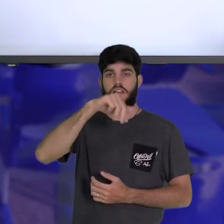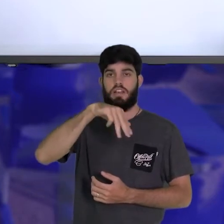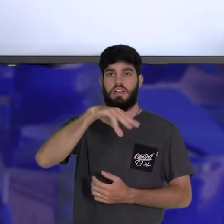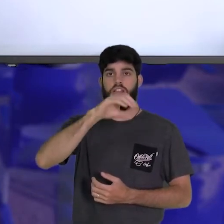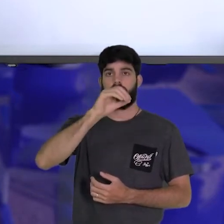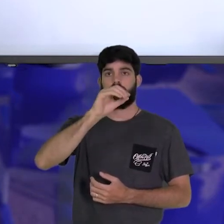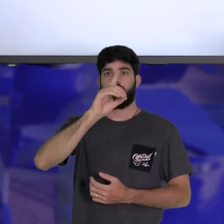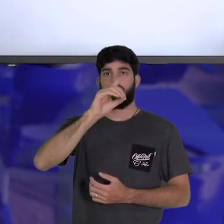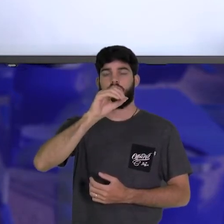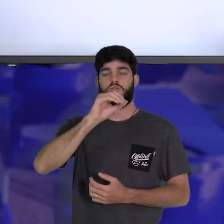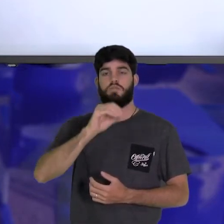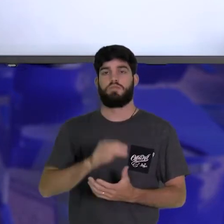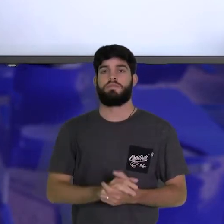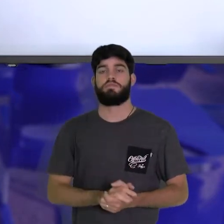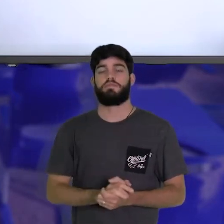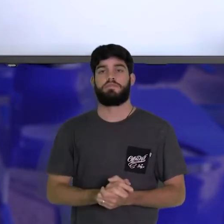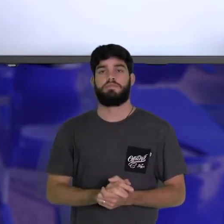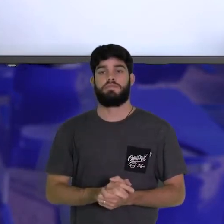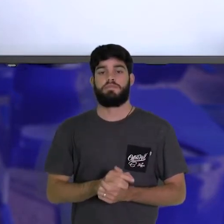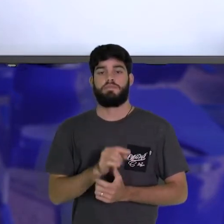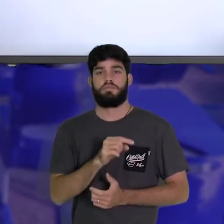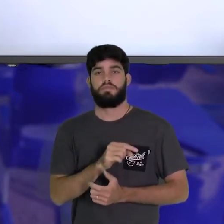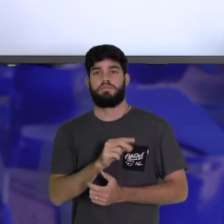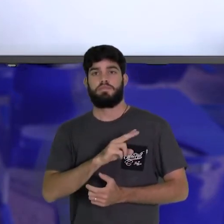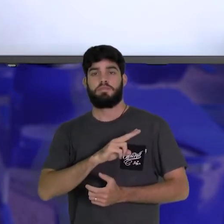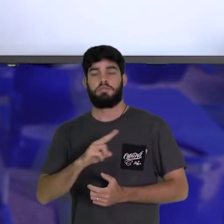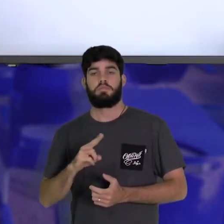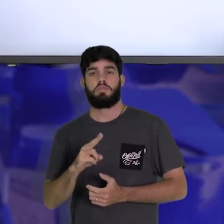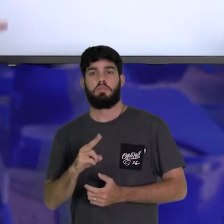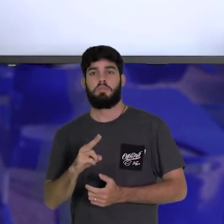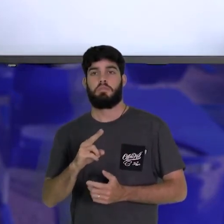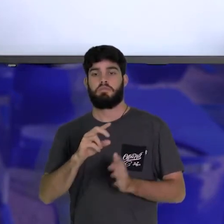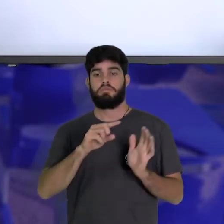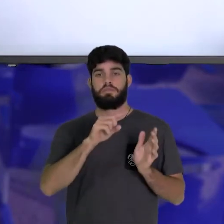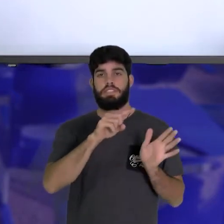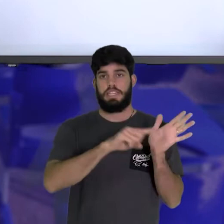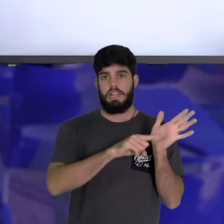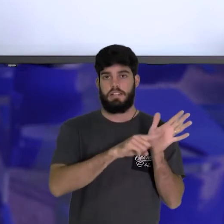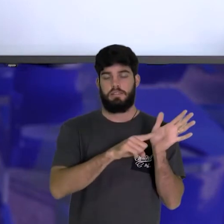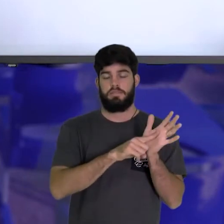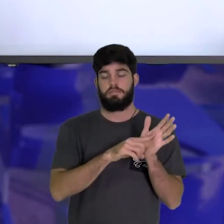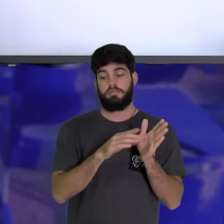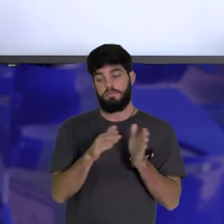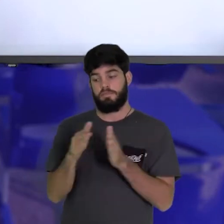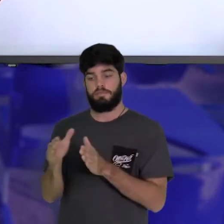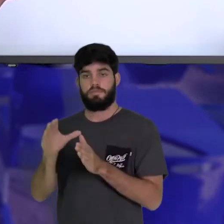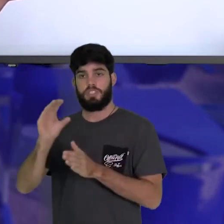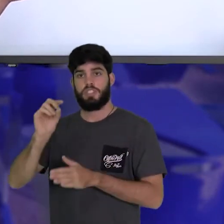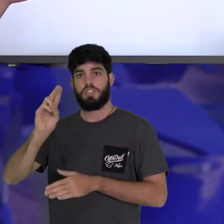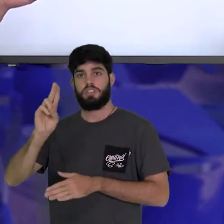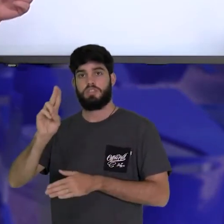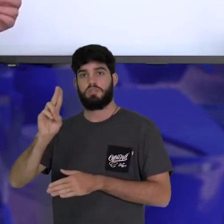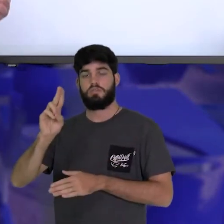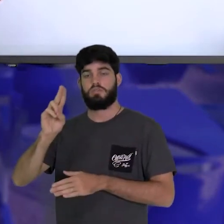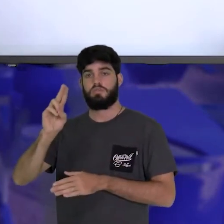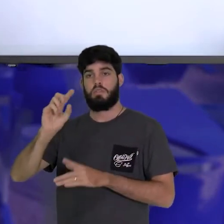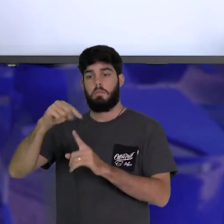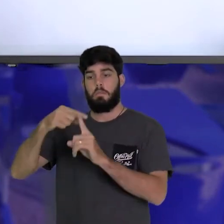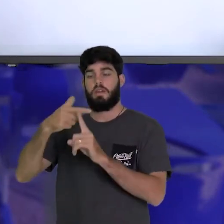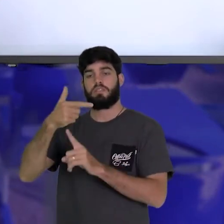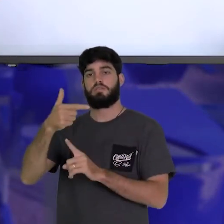local. se chama polo negativo. E o cobre mais dois, passando para o cobre zero,